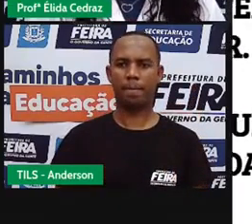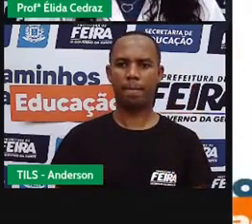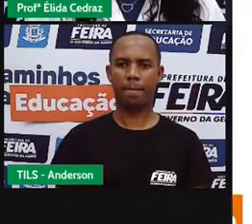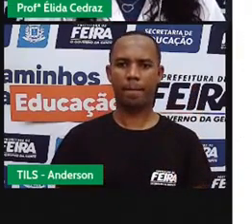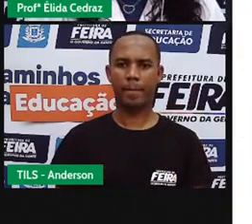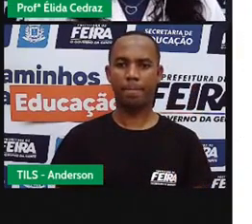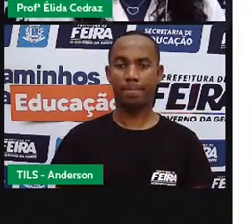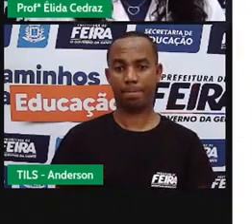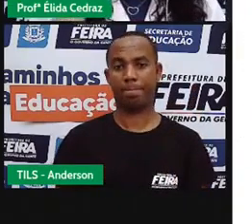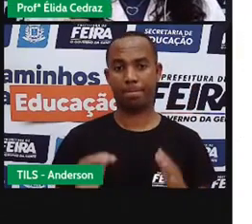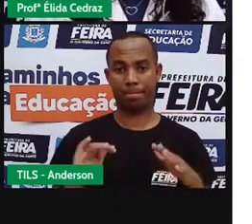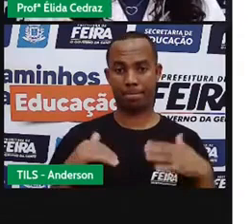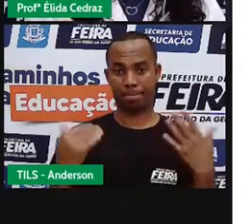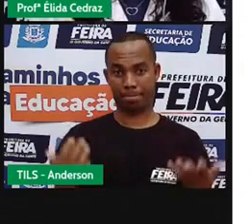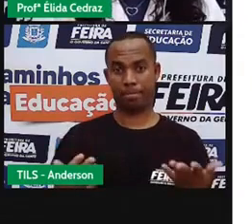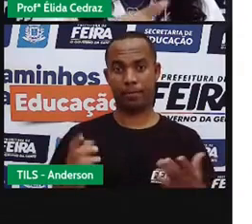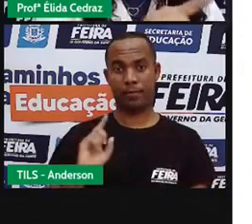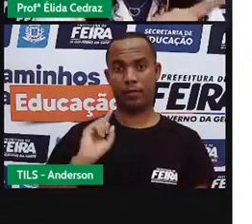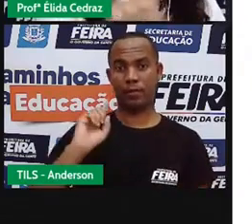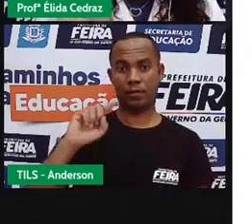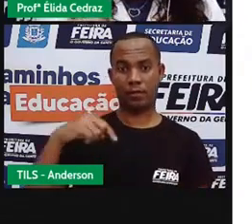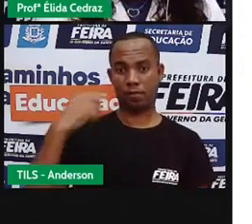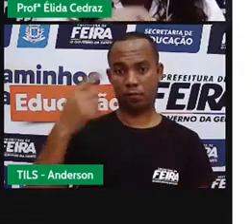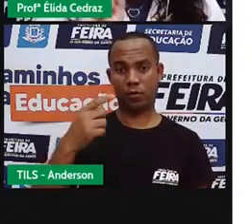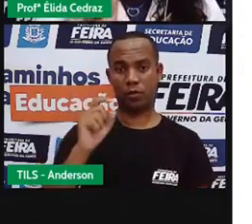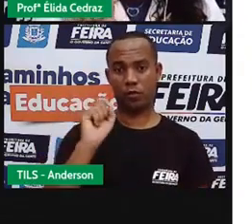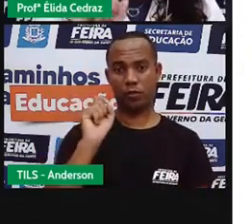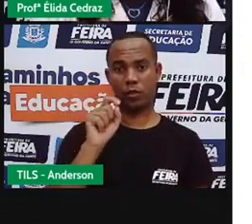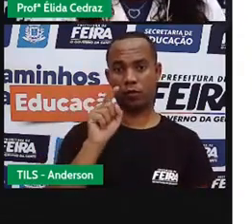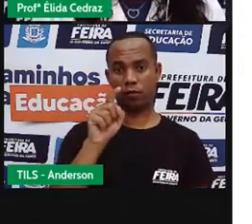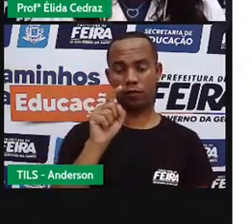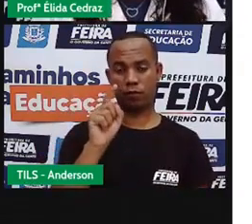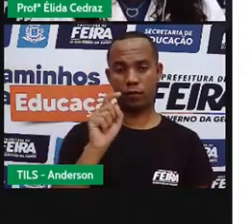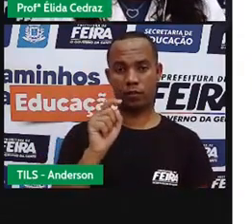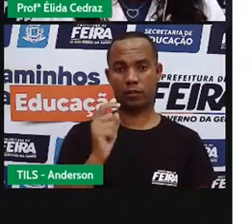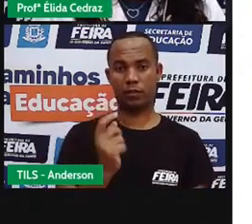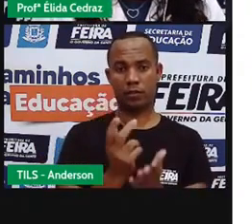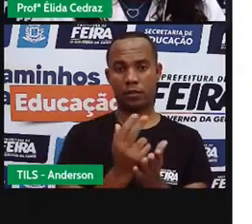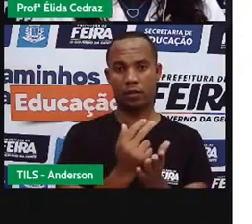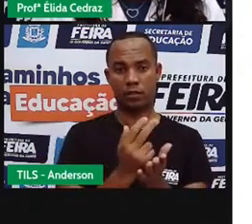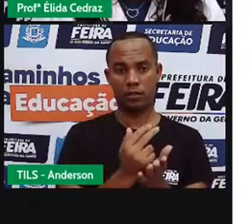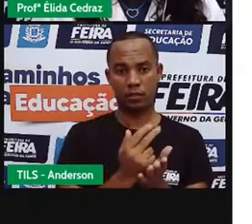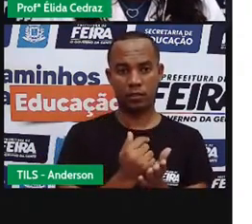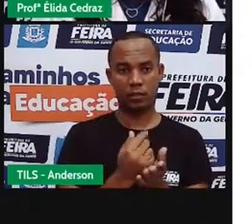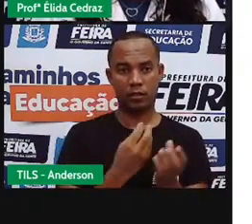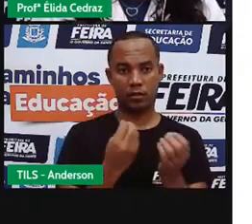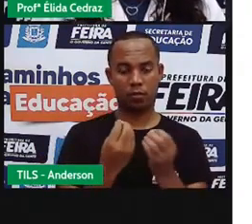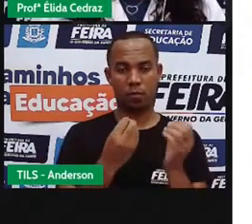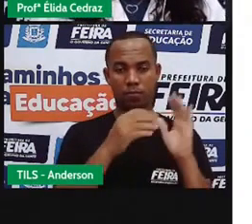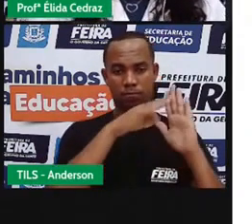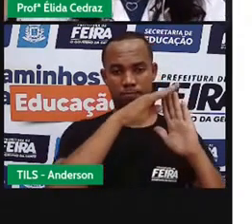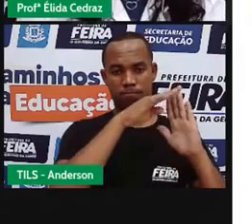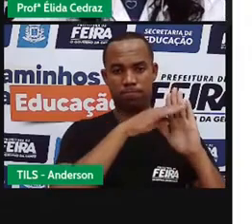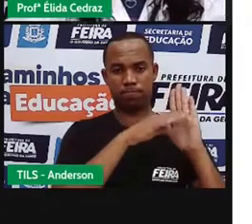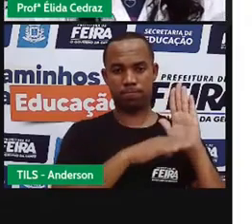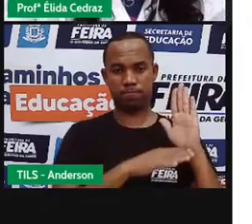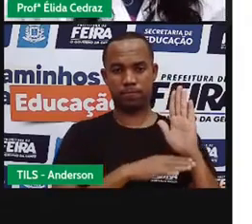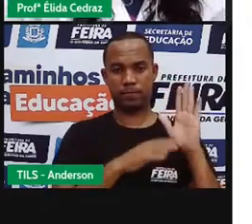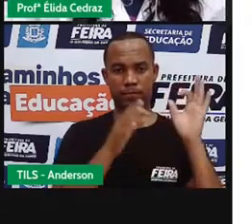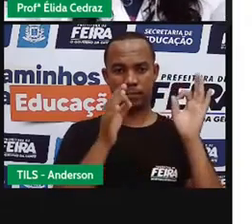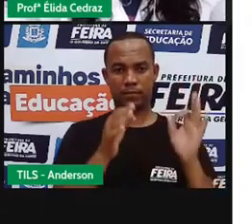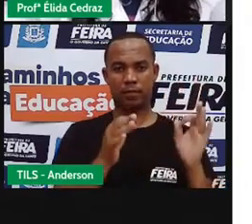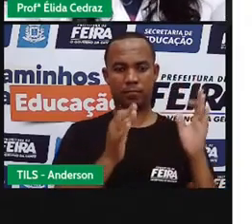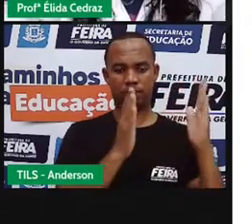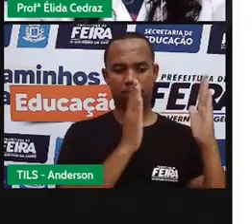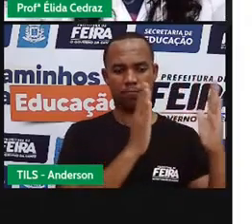E aí, depois você volta aqui na aula e desenha essa tabela na sua folha, tá bom? As pessoas